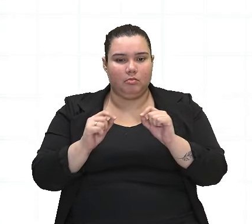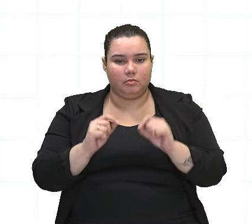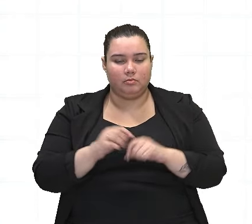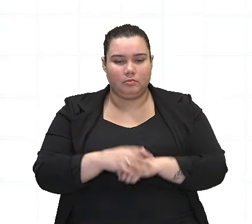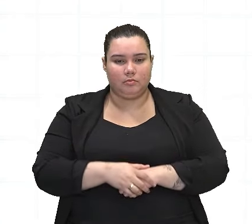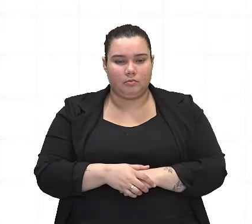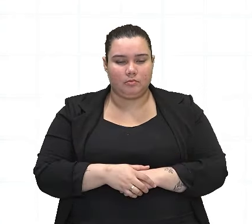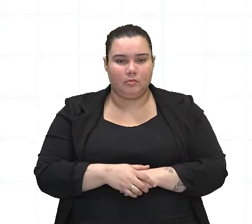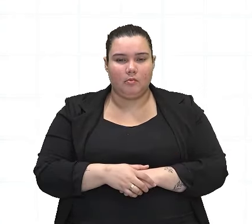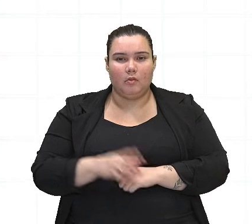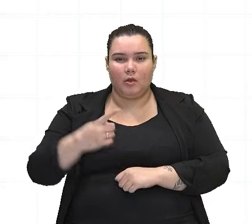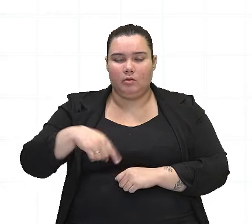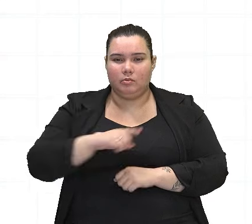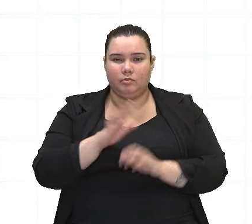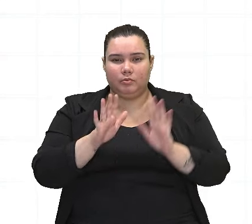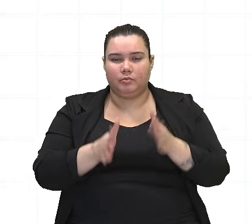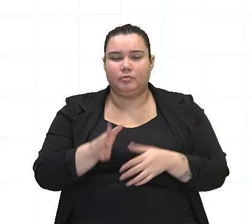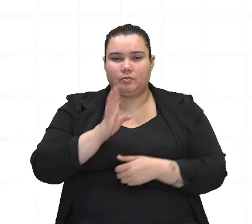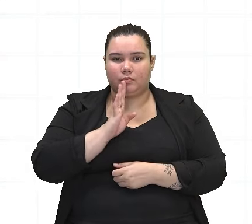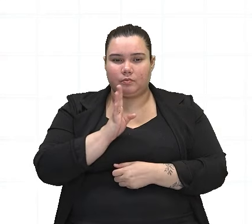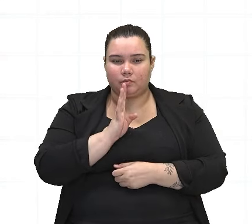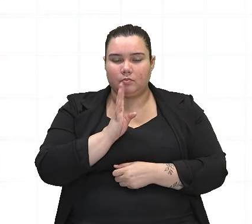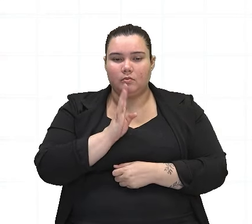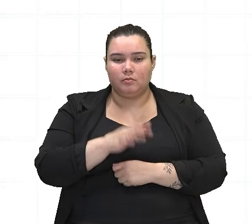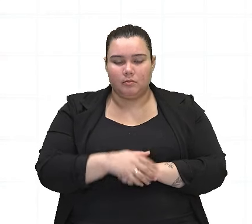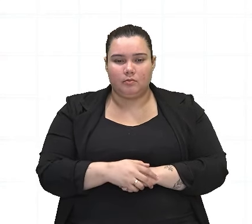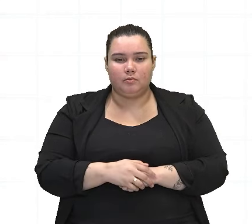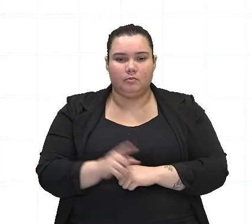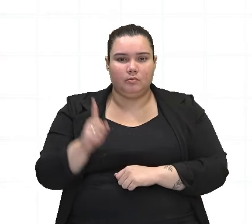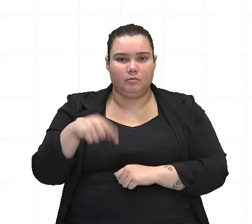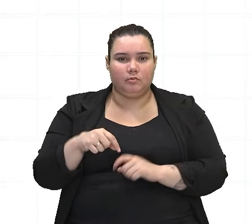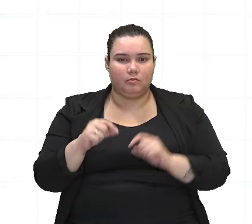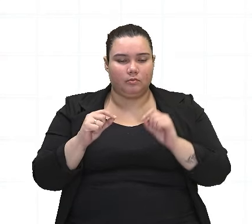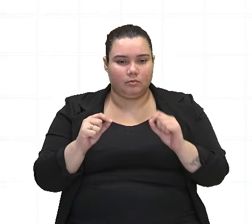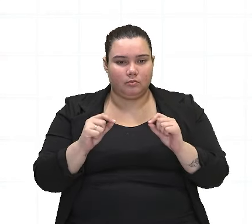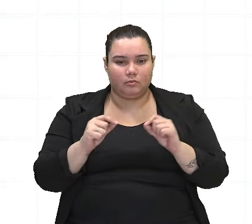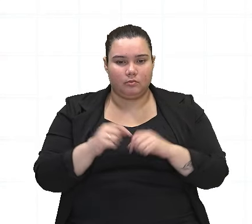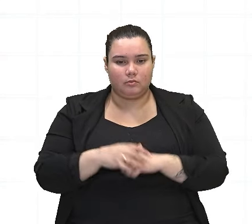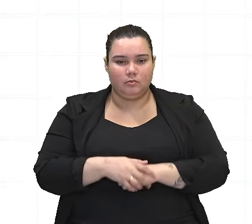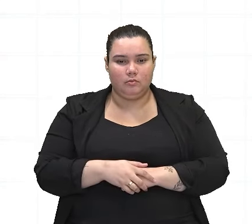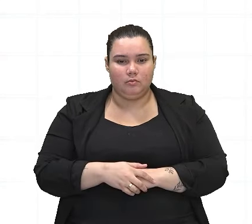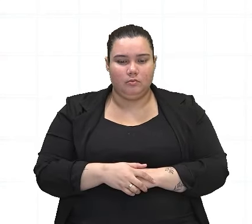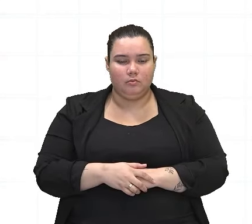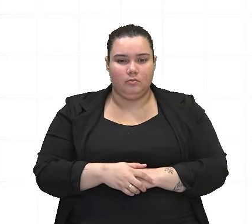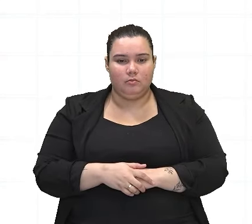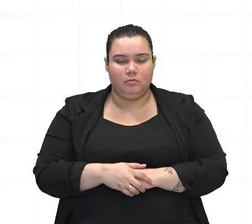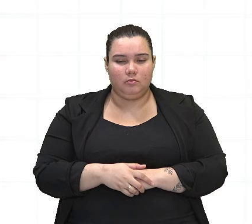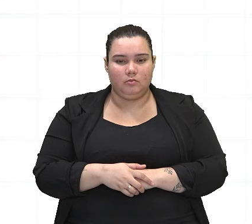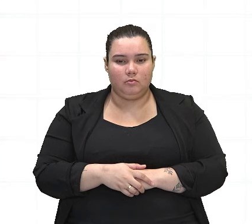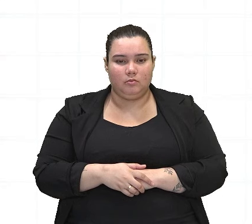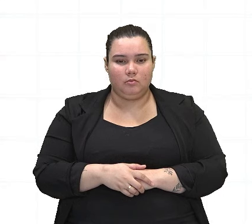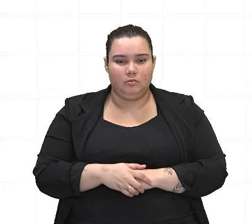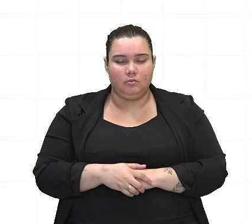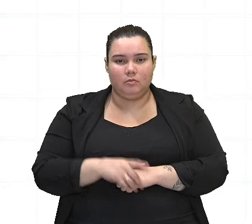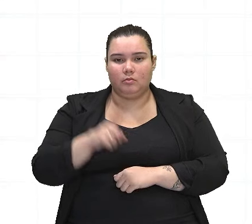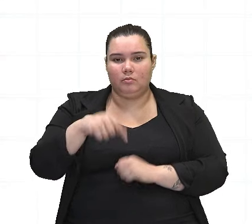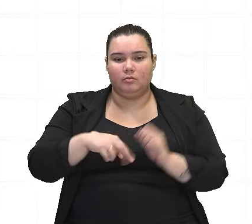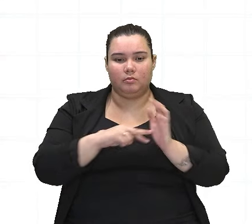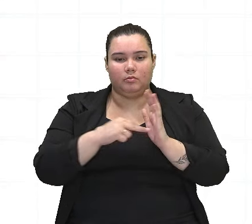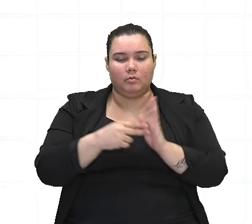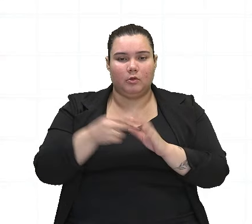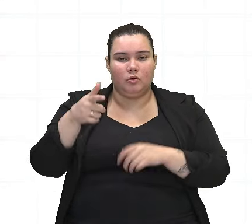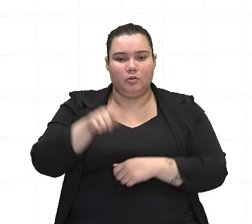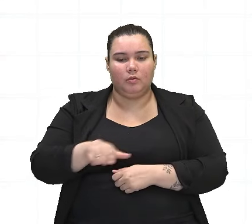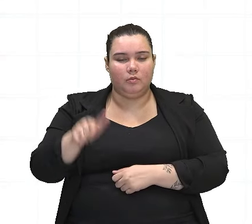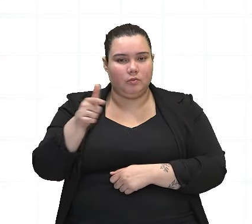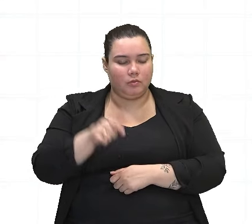certeza, você já ouviu falar. E ele consiste, ele é uma repetição, certo? E